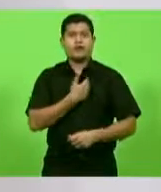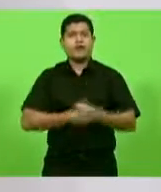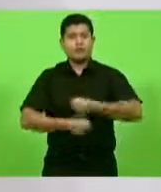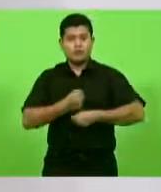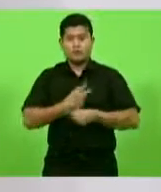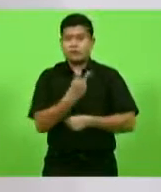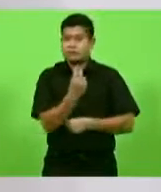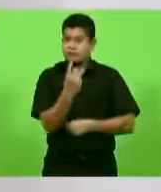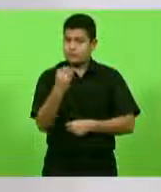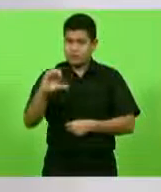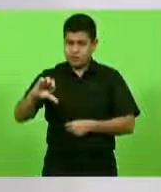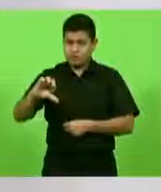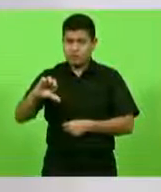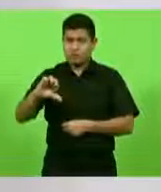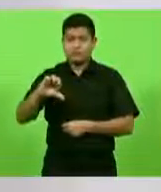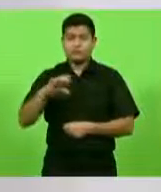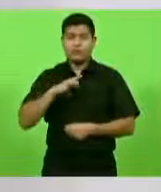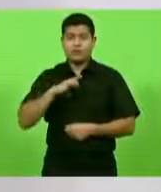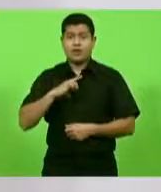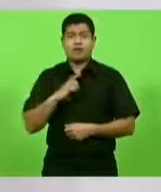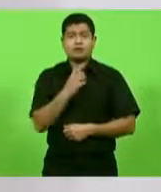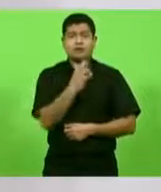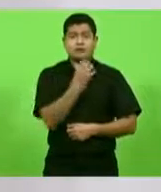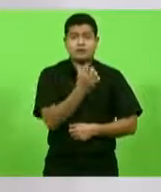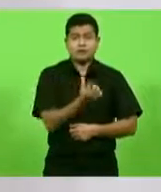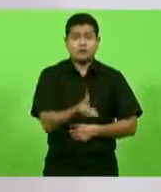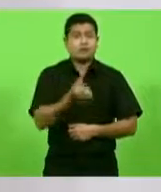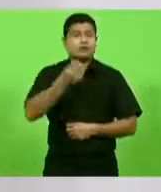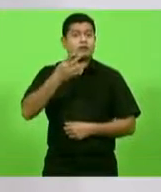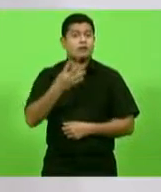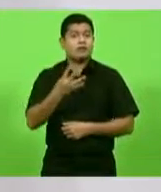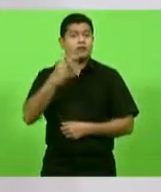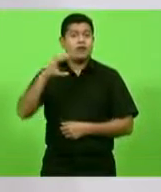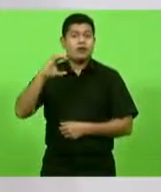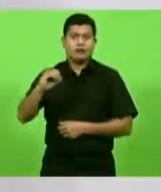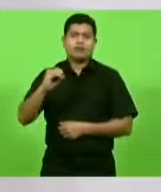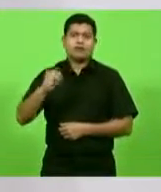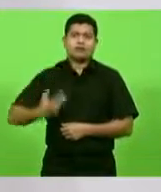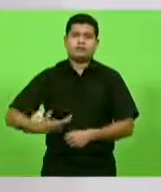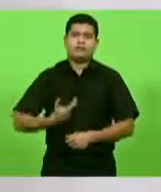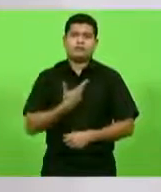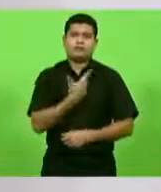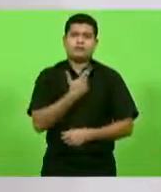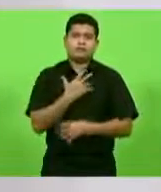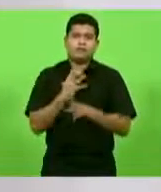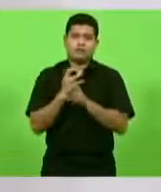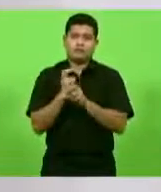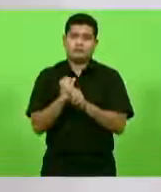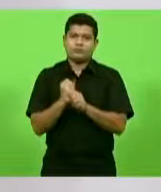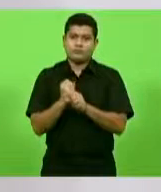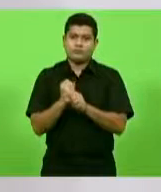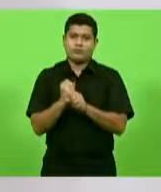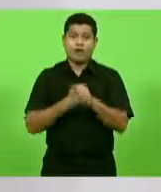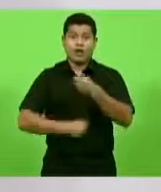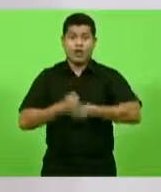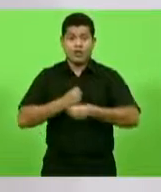realizadas 640 cirurgias. Em 2020,